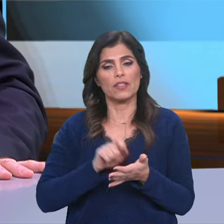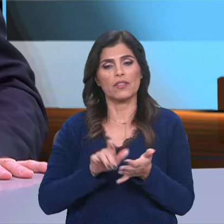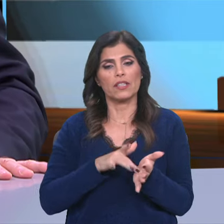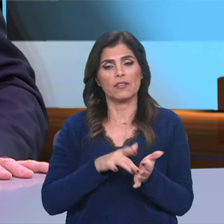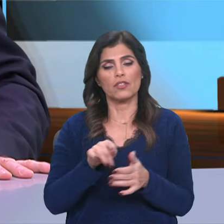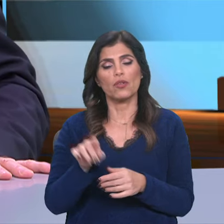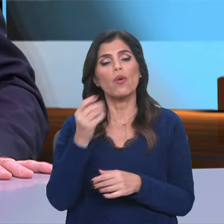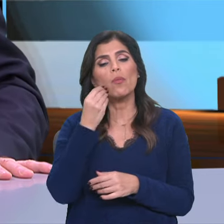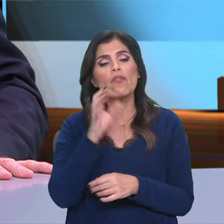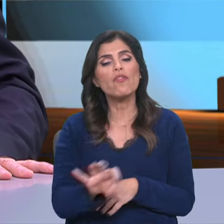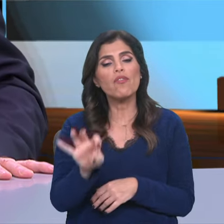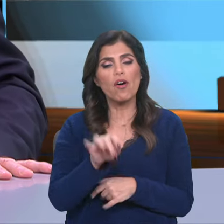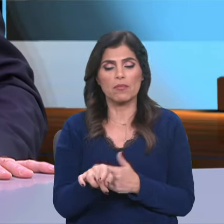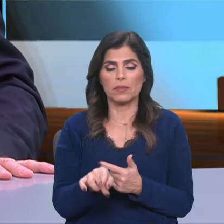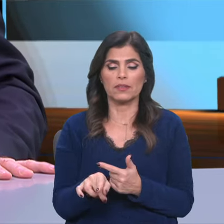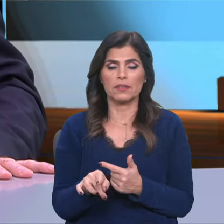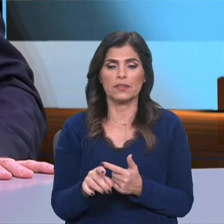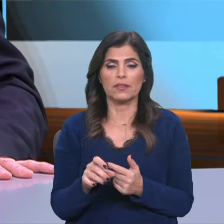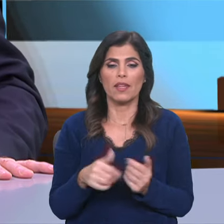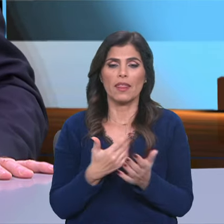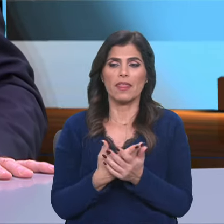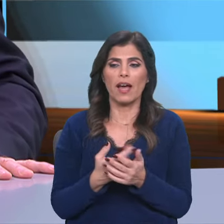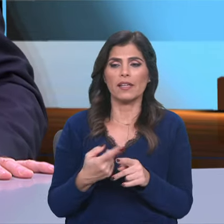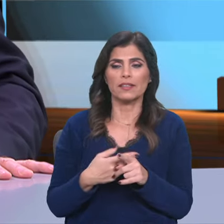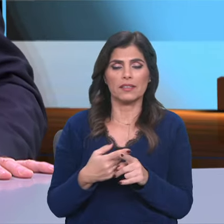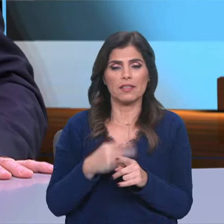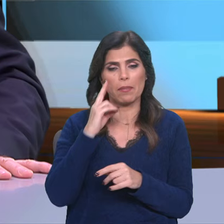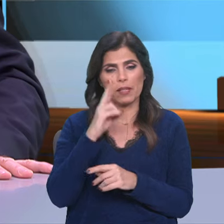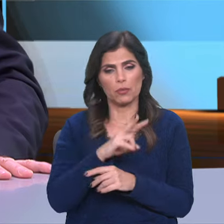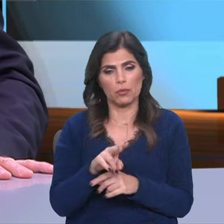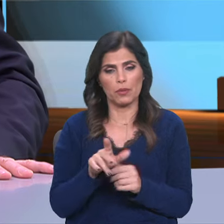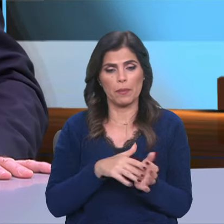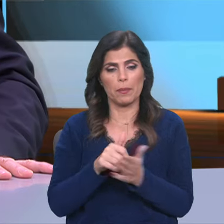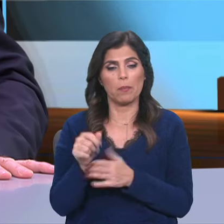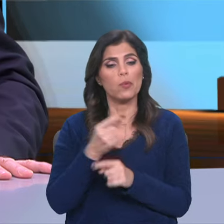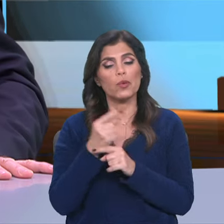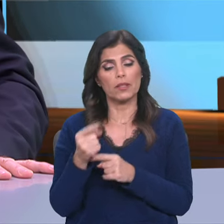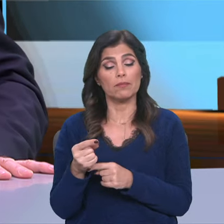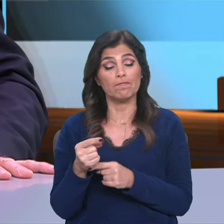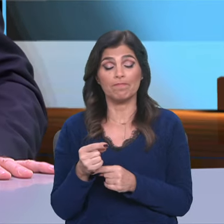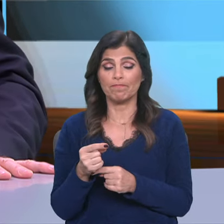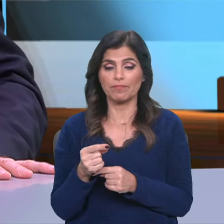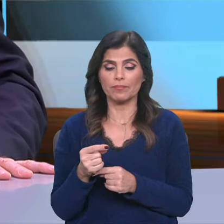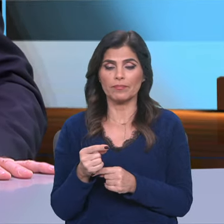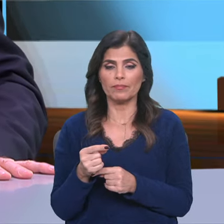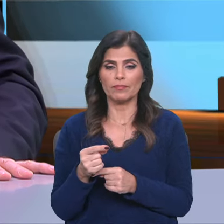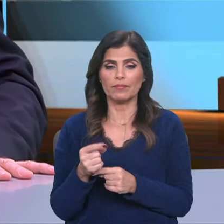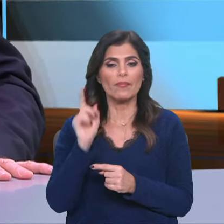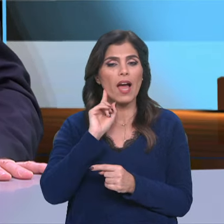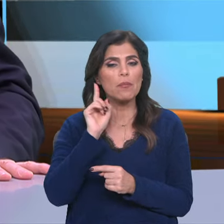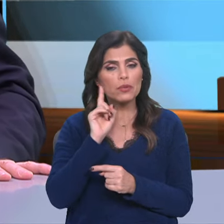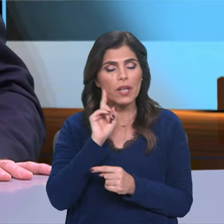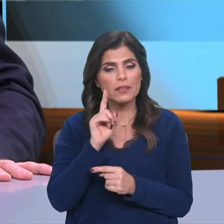estímulo para um despertar de interesse para a leitura da Bíblia, porque é importante